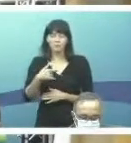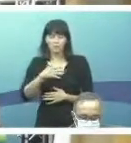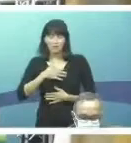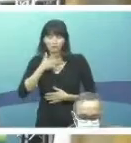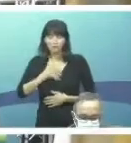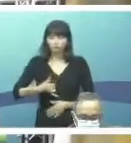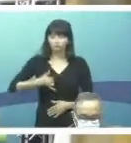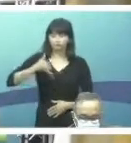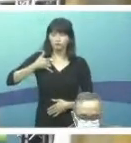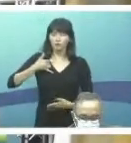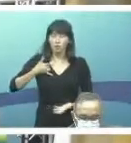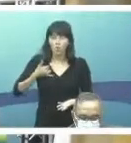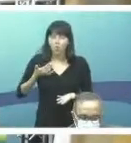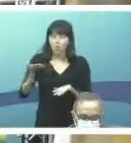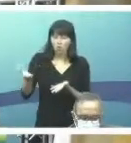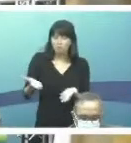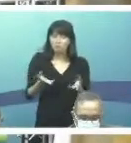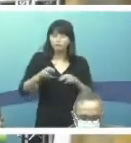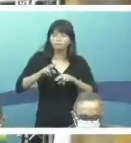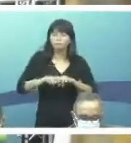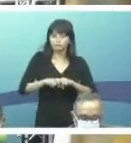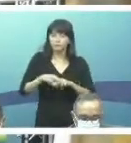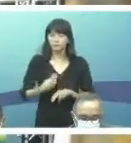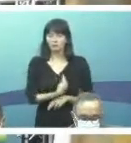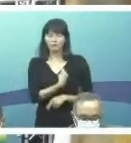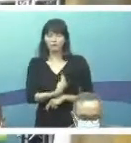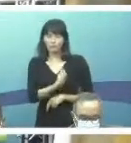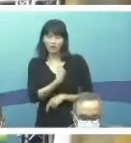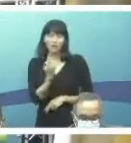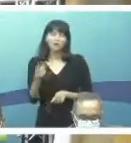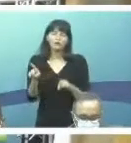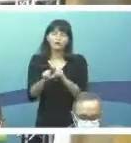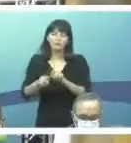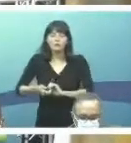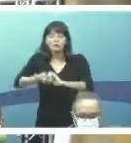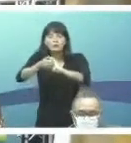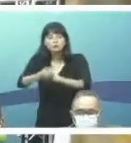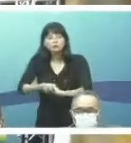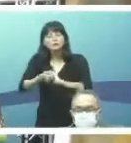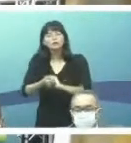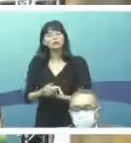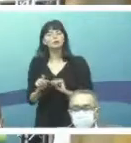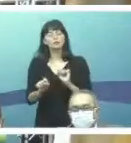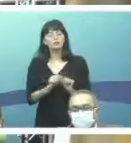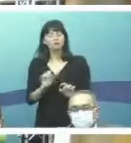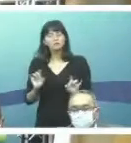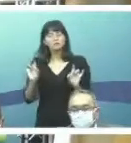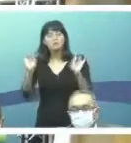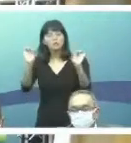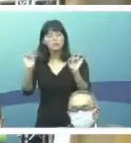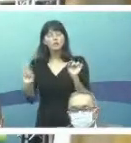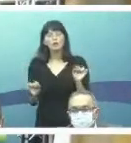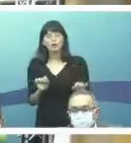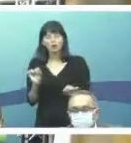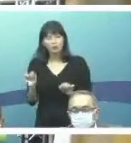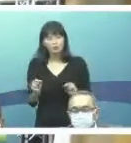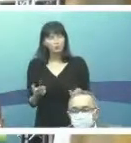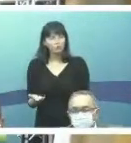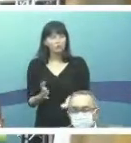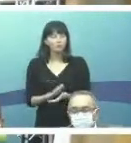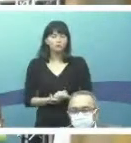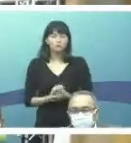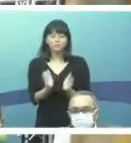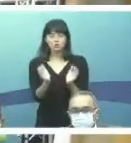deputado, tê-lo na nossa mesa. E quero cumprimentar de maneira muito, muito especial a